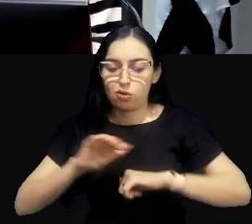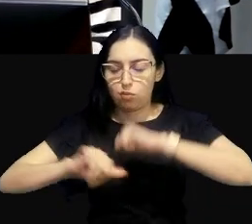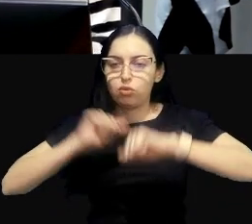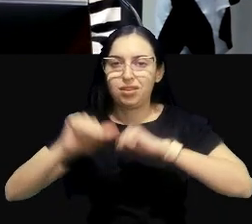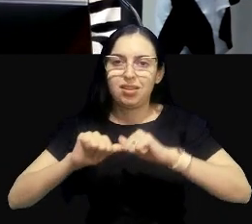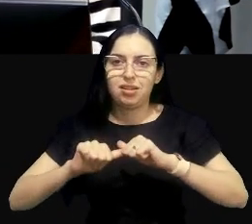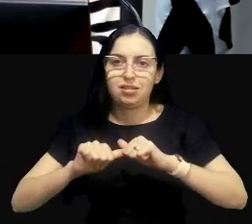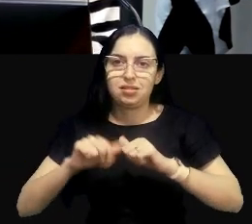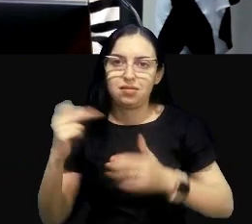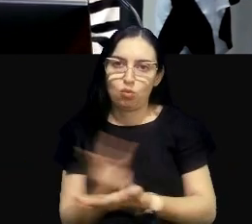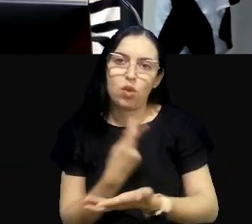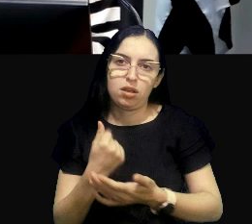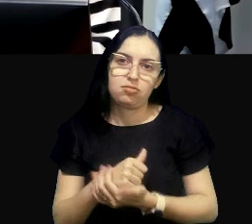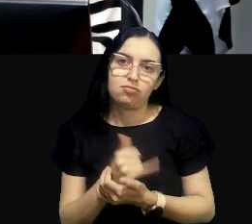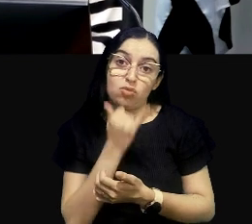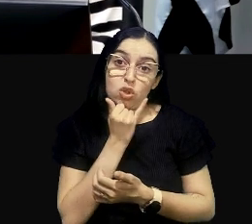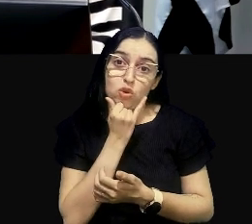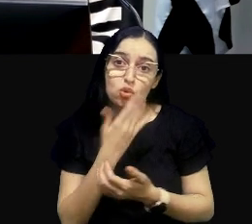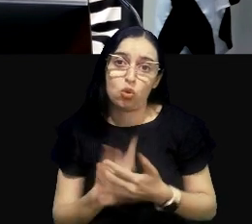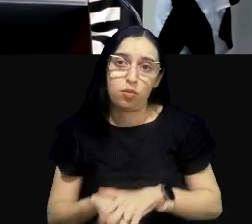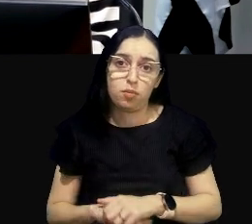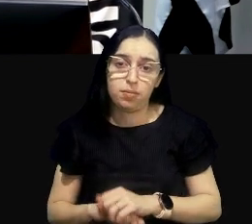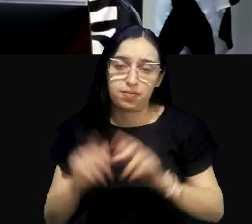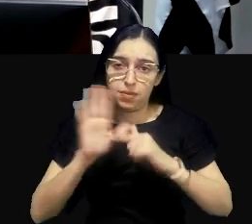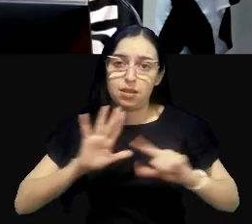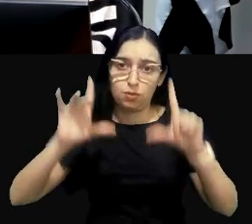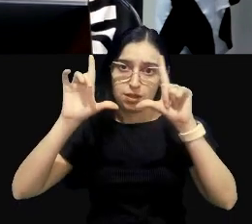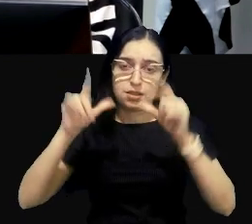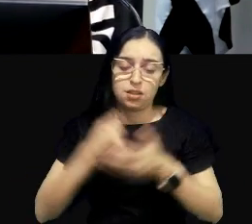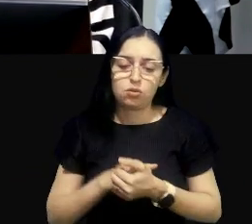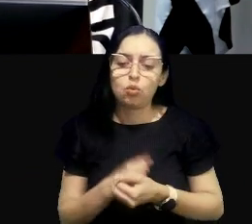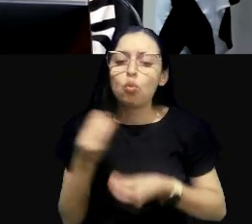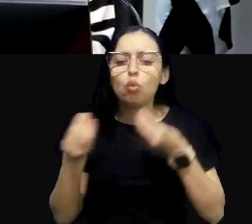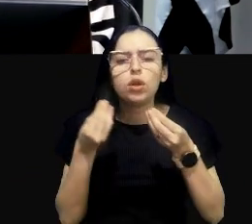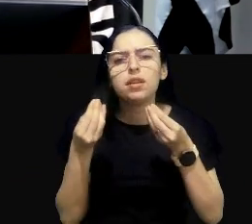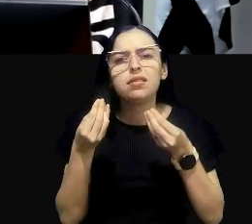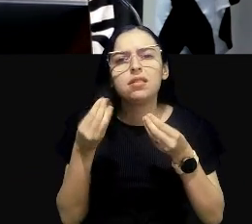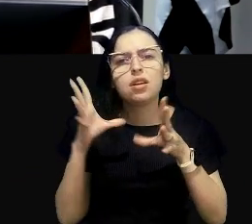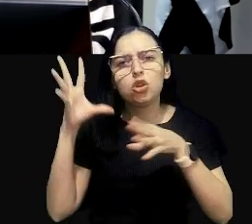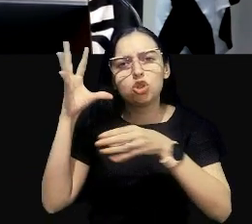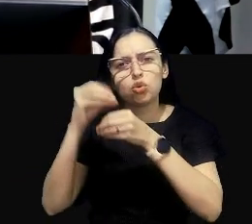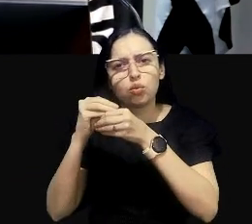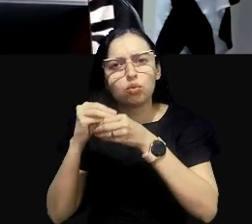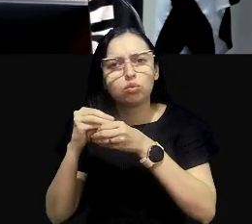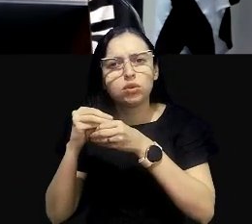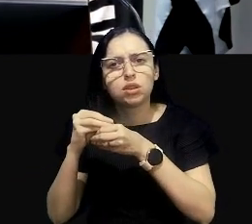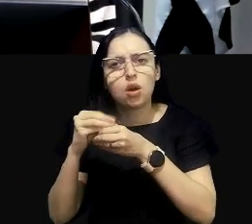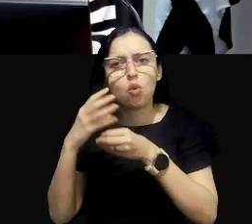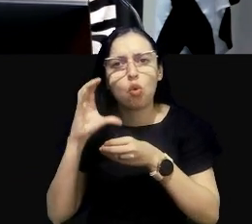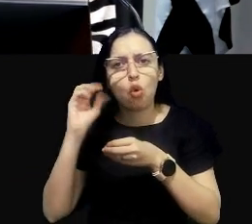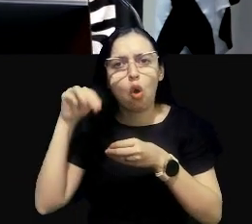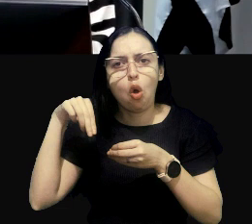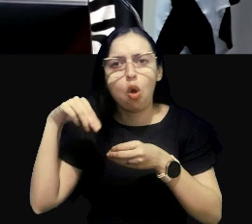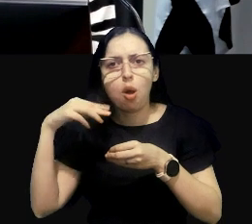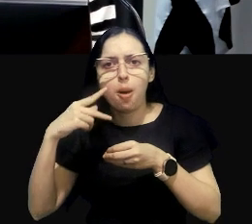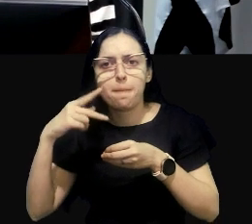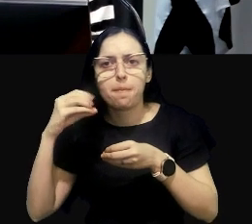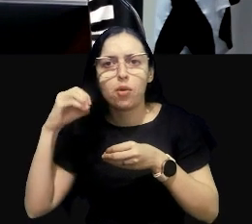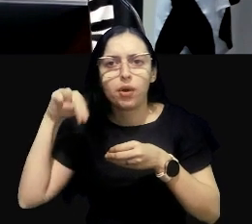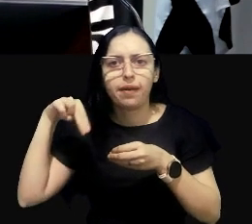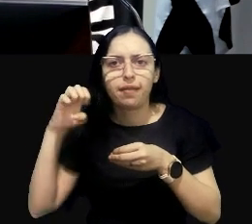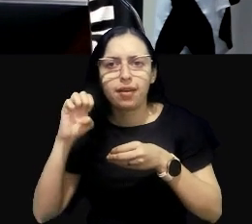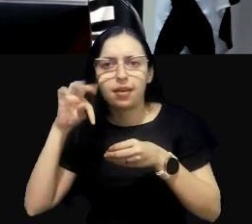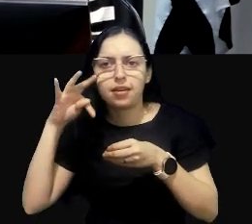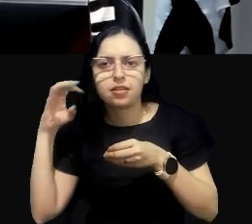aí, me perdoem por isso. Então, o que seria esses componentes ambientais que a gente trabalha em si?